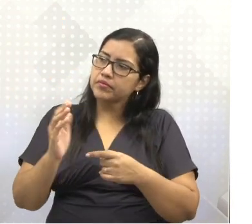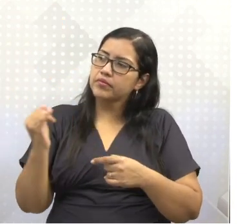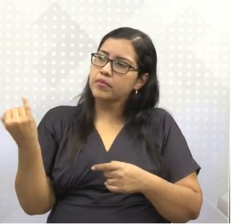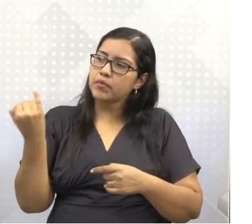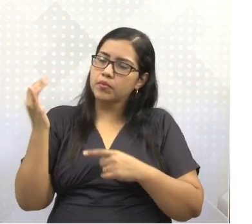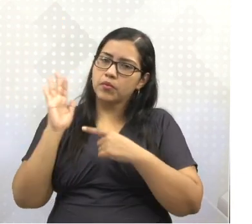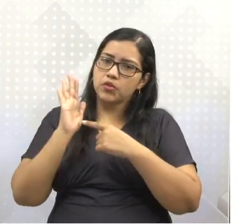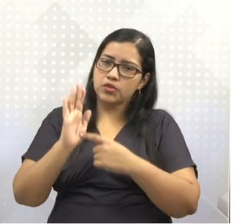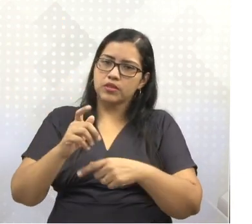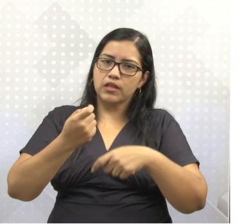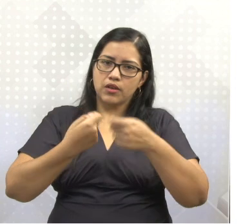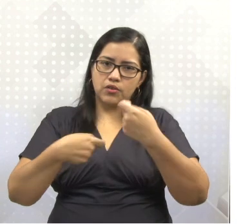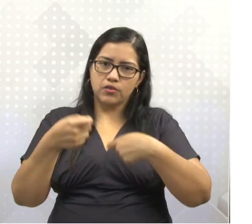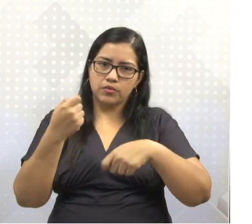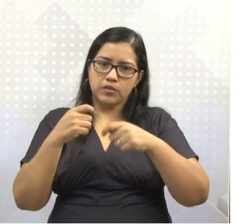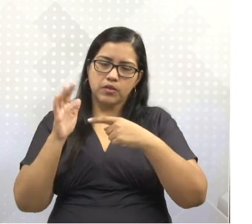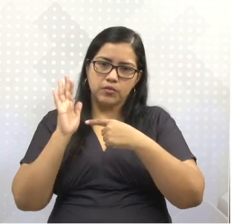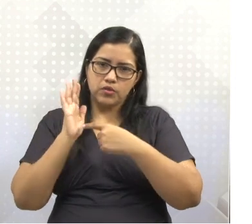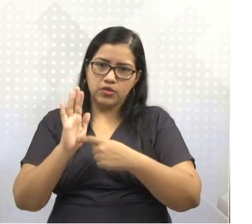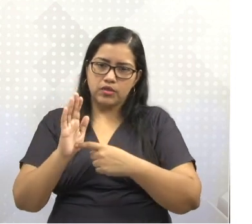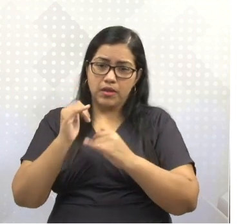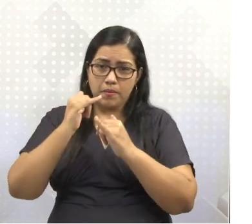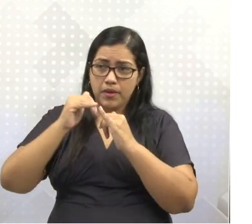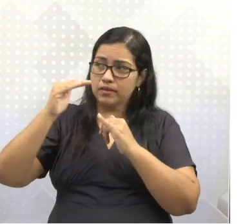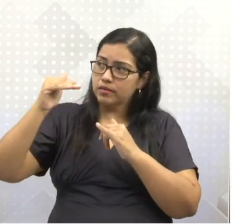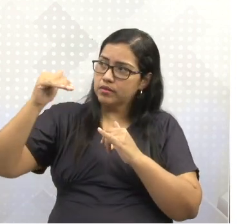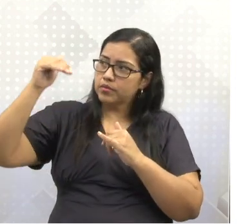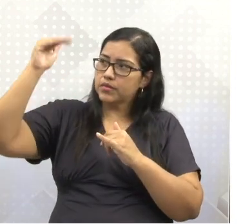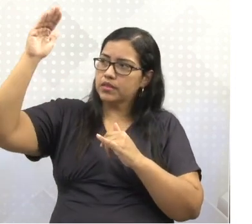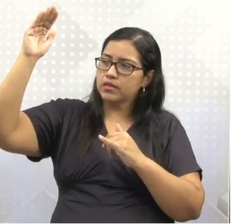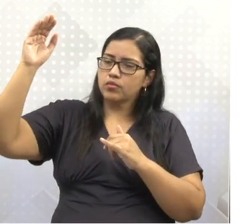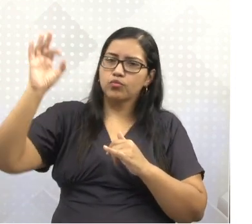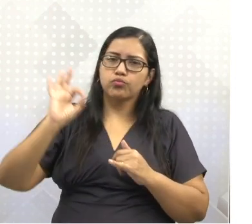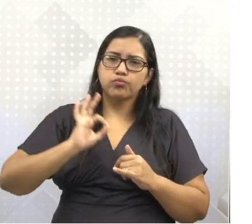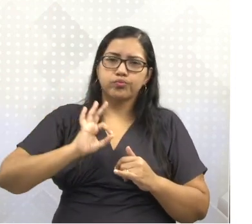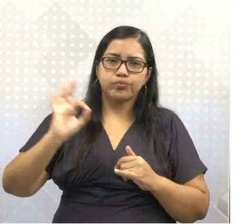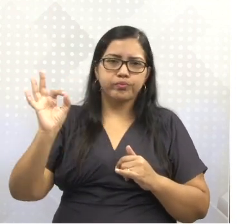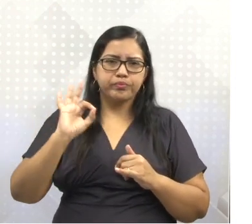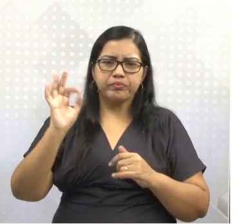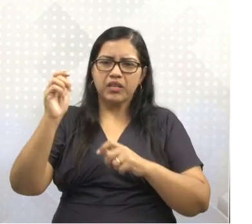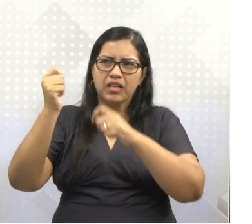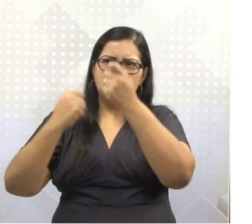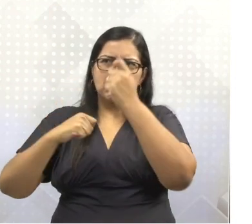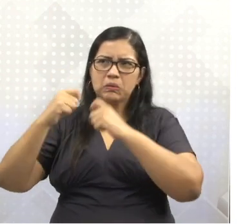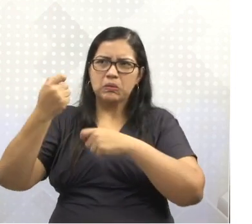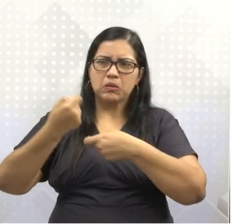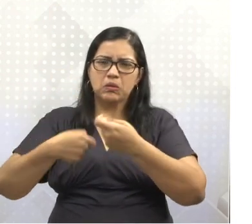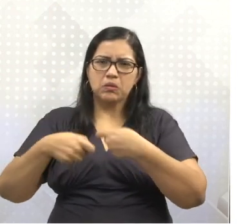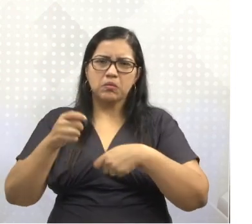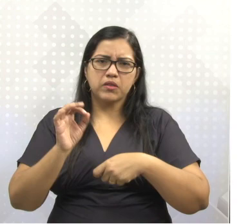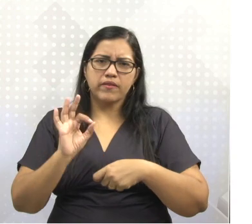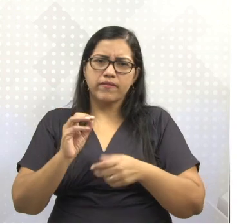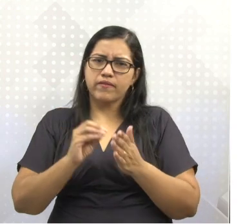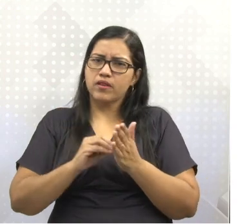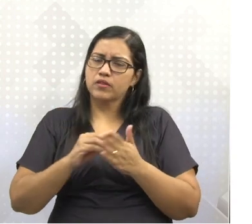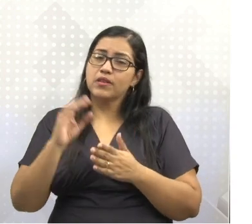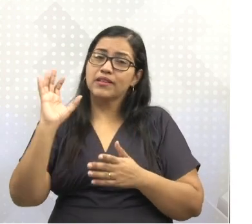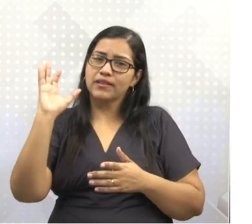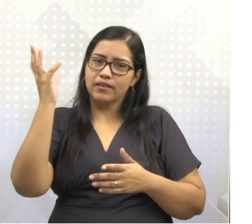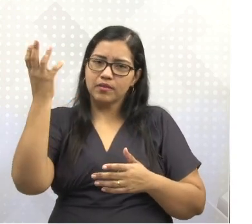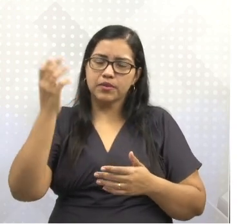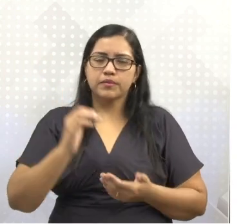atividades econômicas. Dessa parte para cima, geralmente, não se faz muitas atividades econômicas devido à rigurosidade do clima.